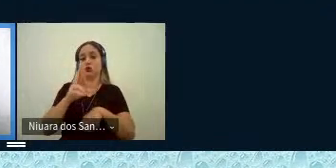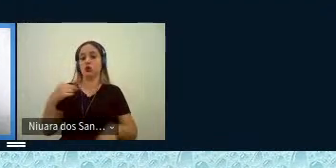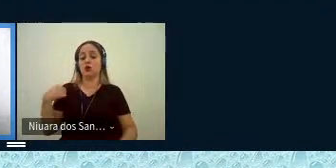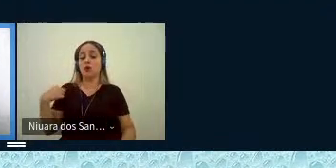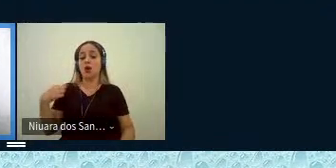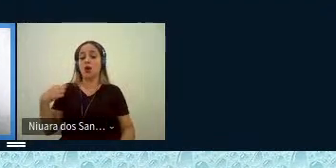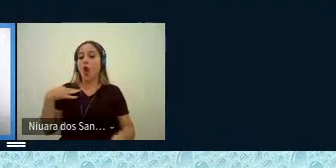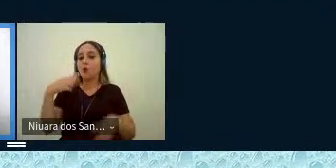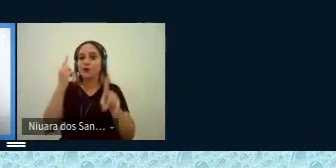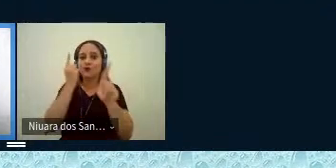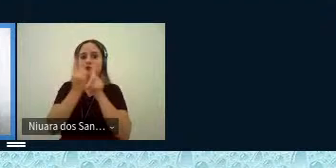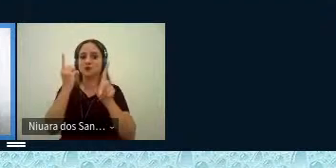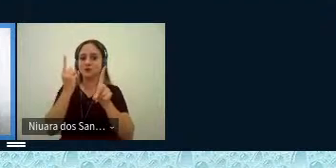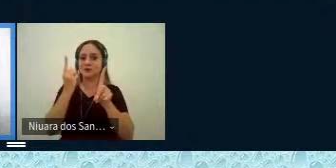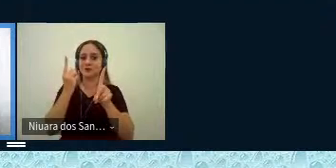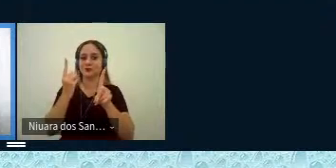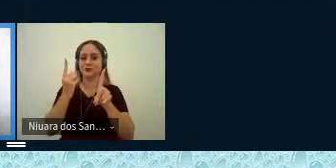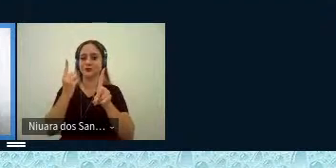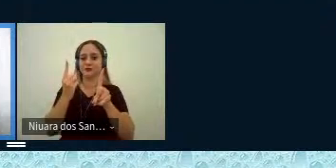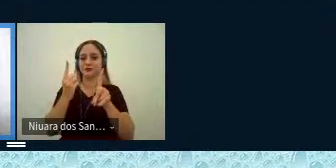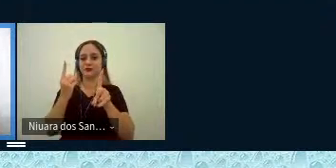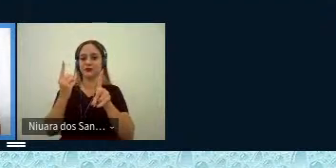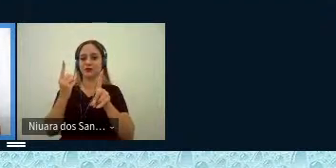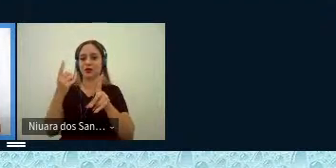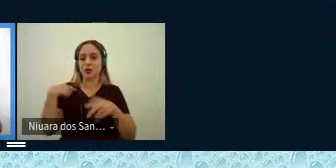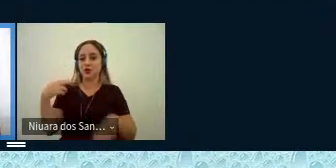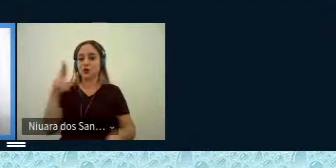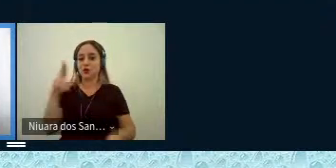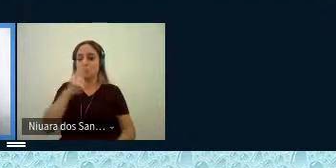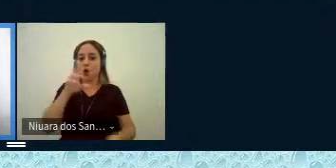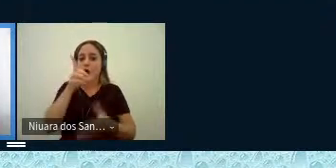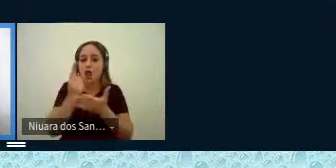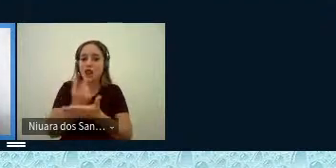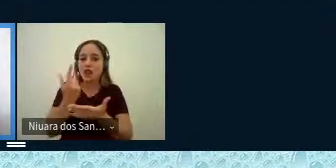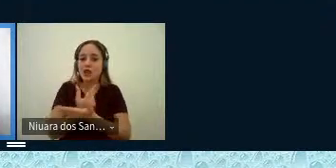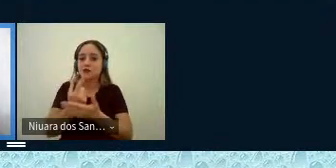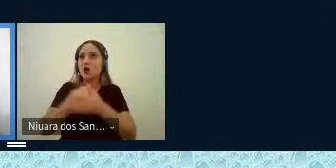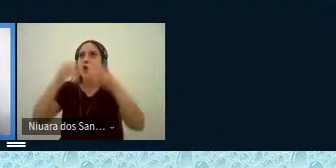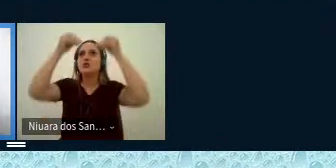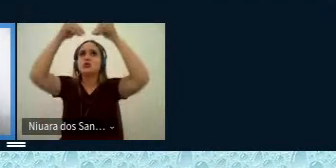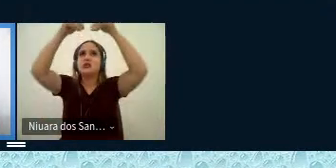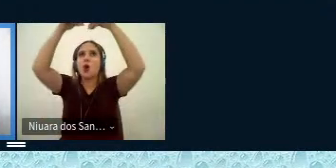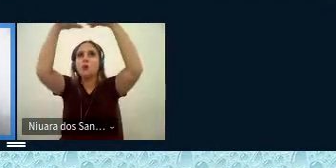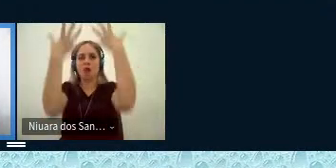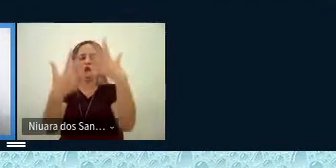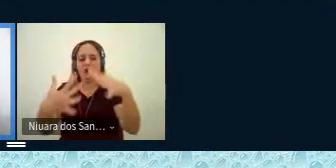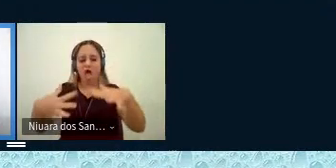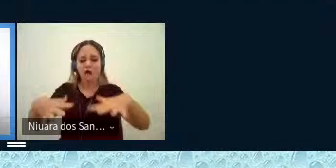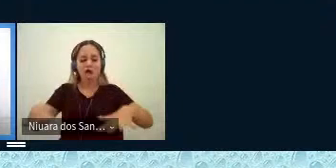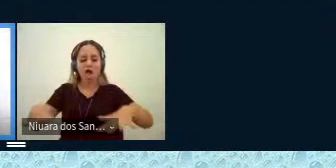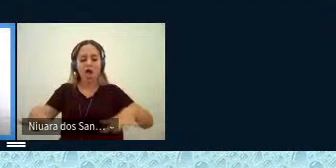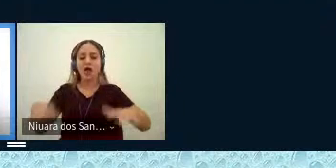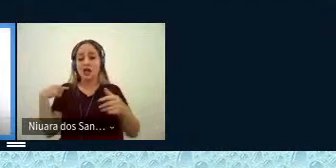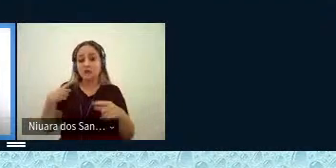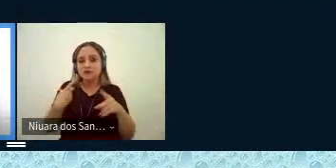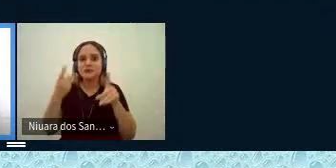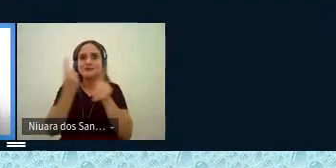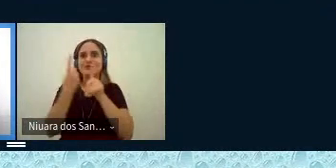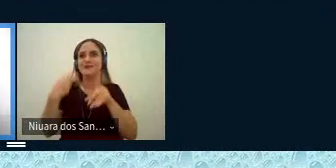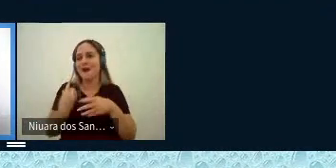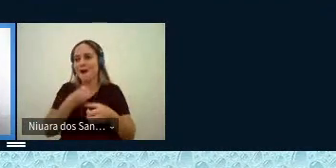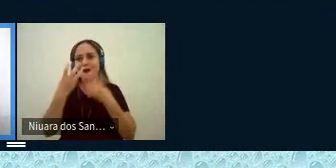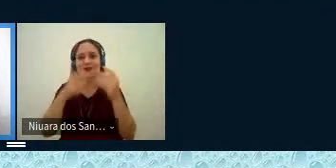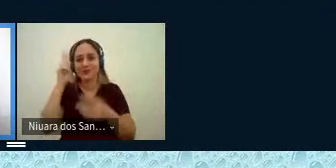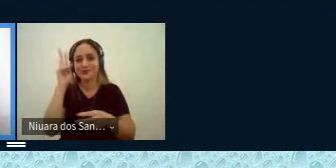eu fui descobrir que, através de um livro chamado A Queda do Céu, eu fui descobrir que contar histórias